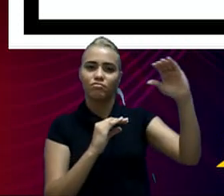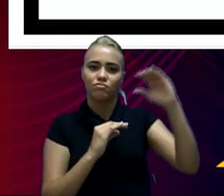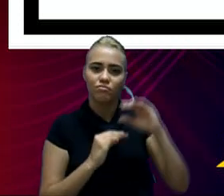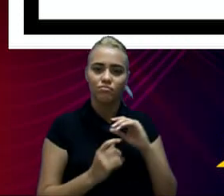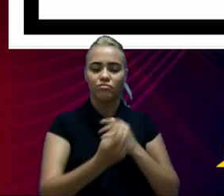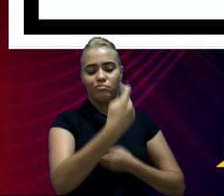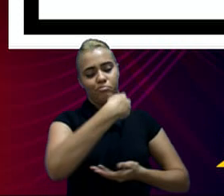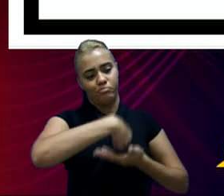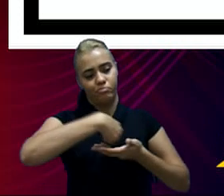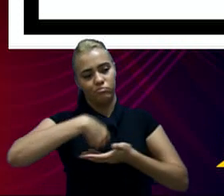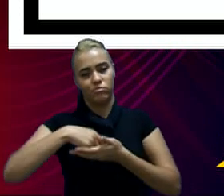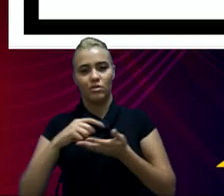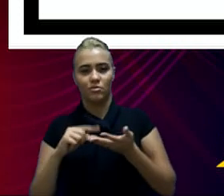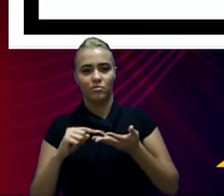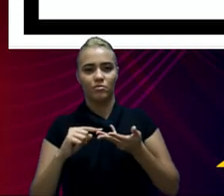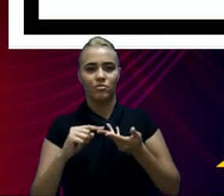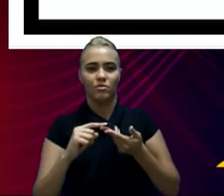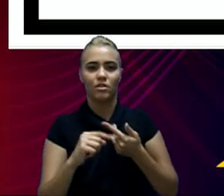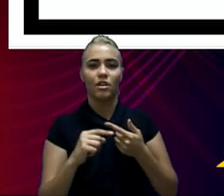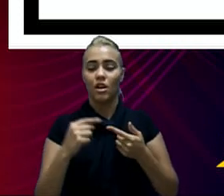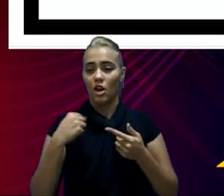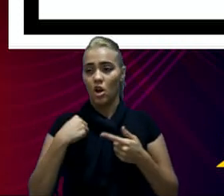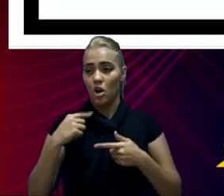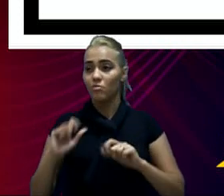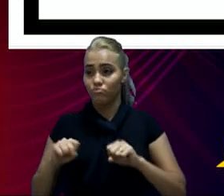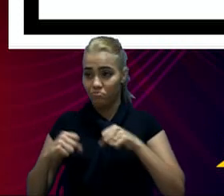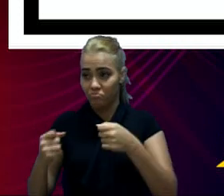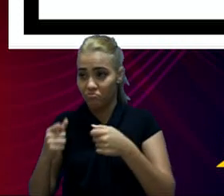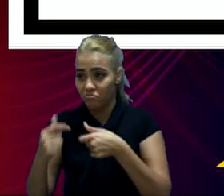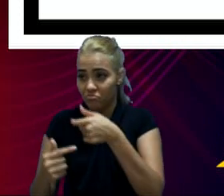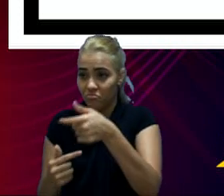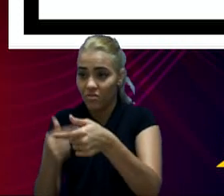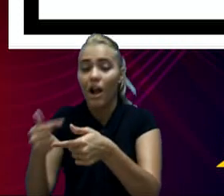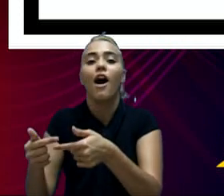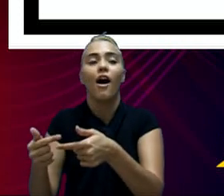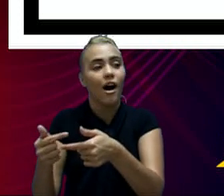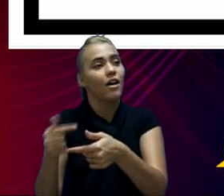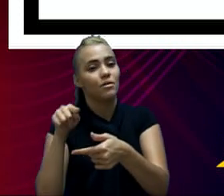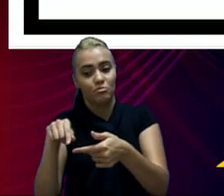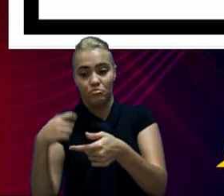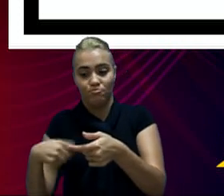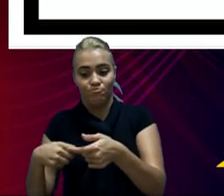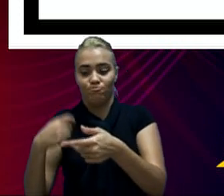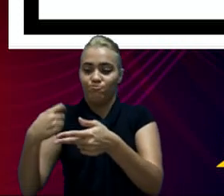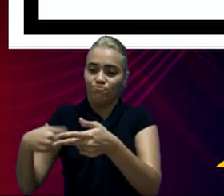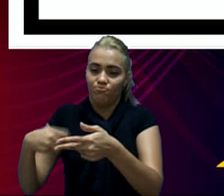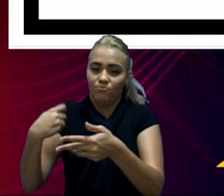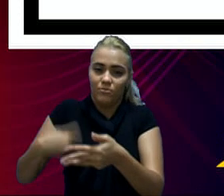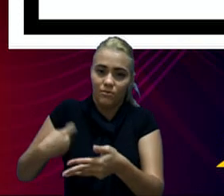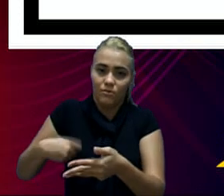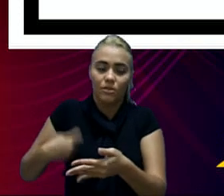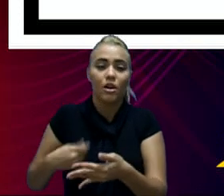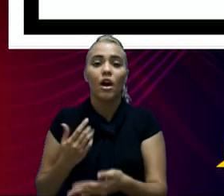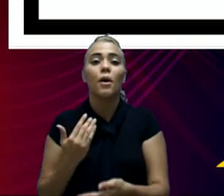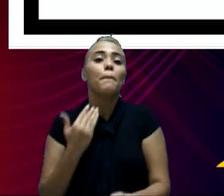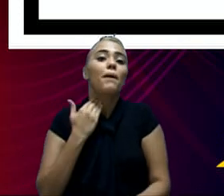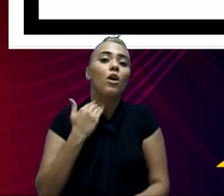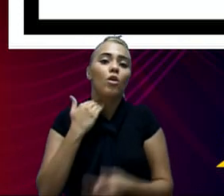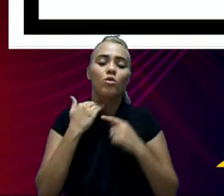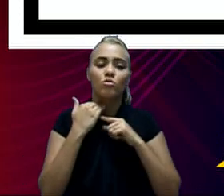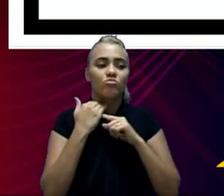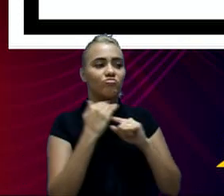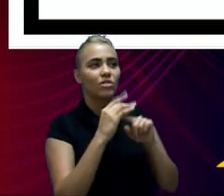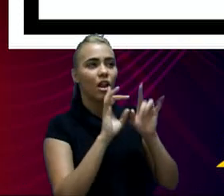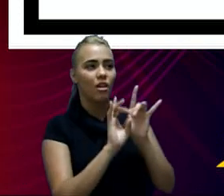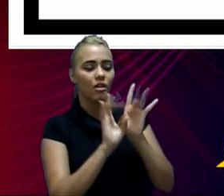o plano vá sendo executado e o financeiro, ou o financista, ou o banco, ou o agente financiador, ele vai